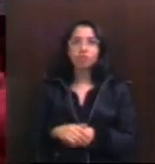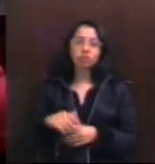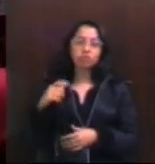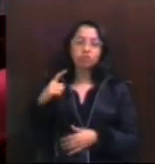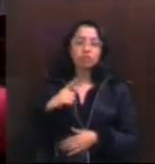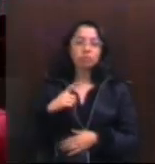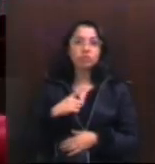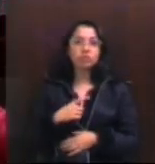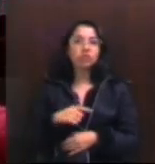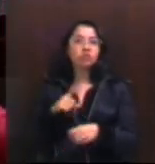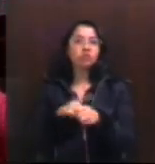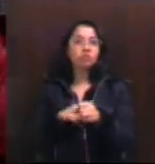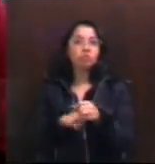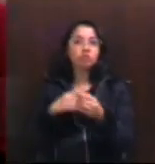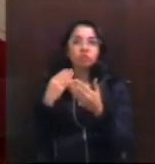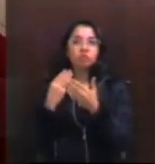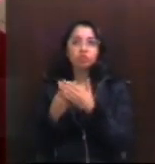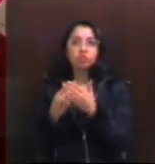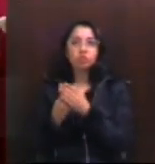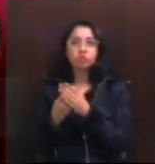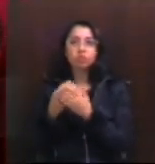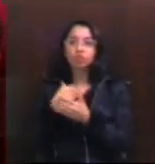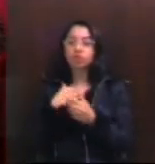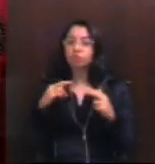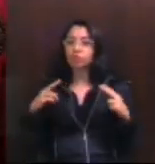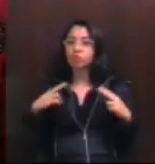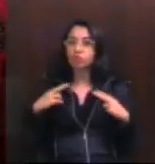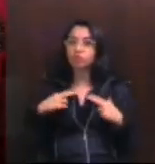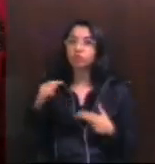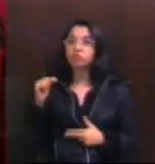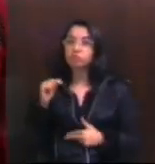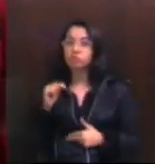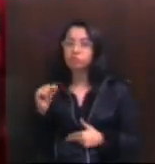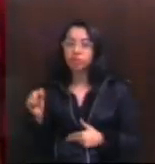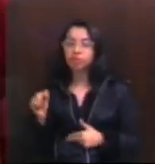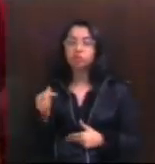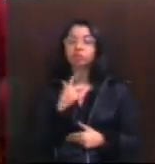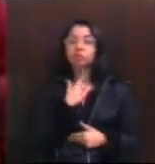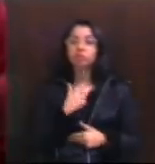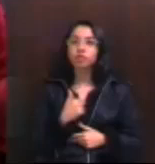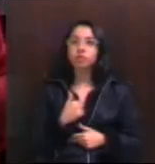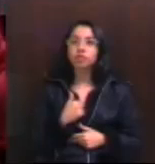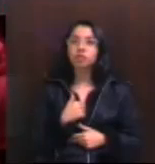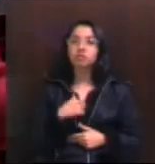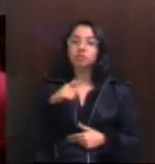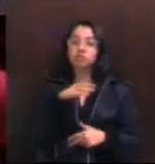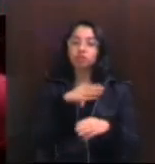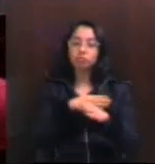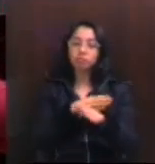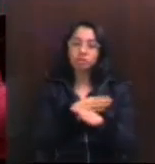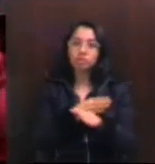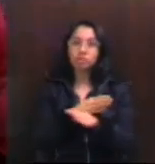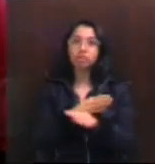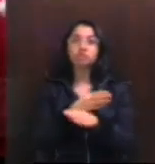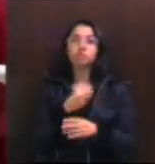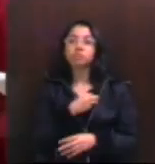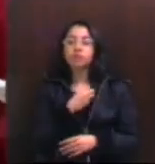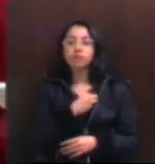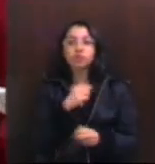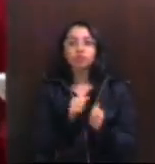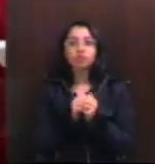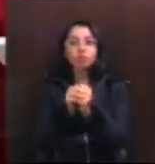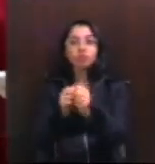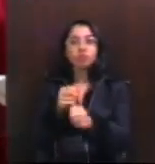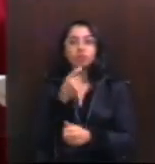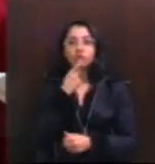estado, em alguns momentos nas escolas, eu, particularmente, menos do que gostaria, né, de estar presente e acompanhando, e venho